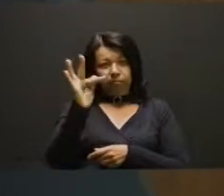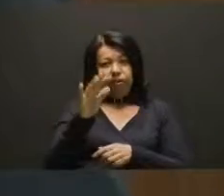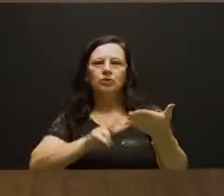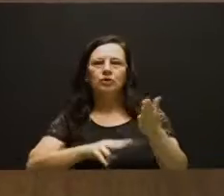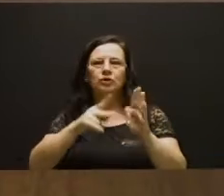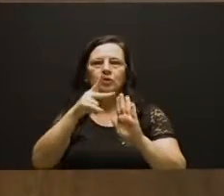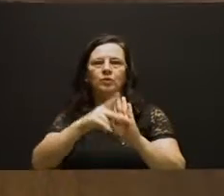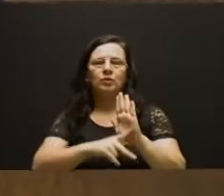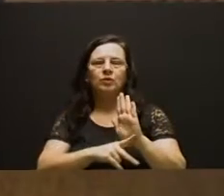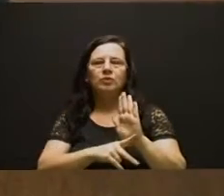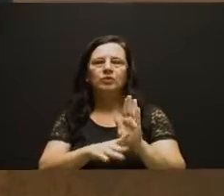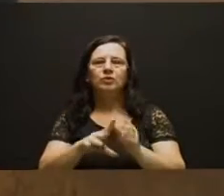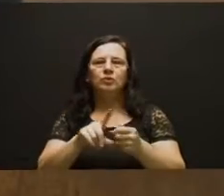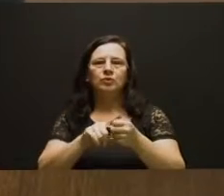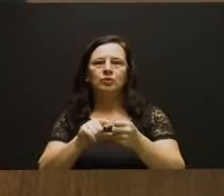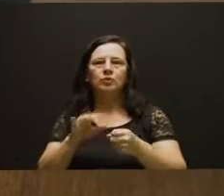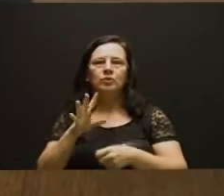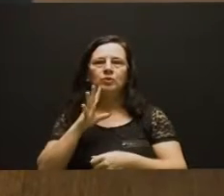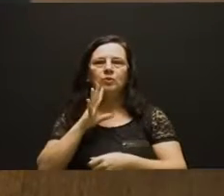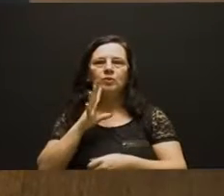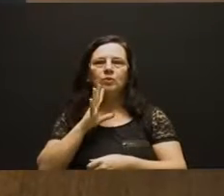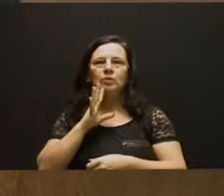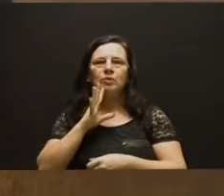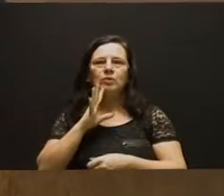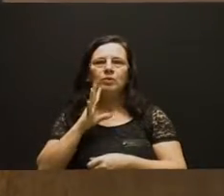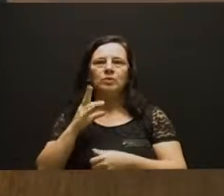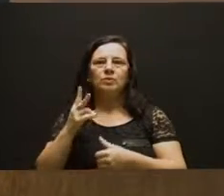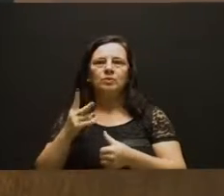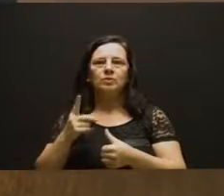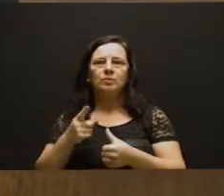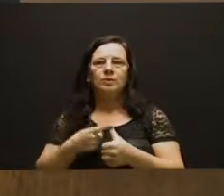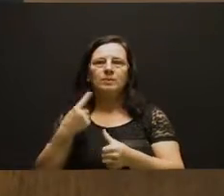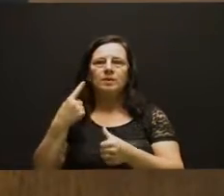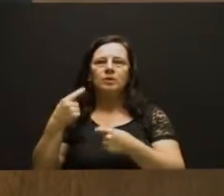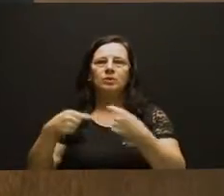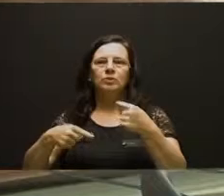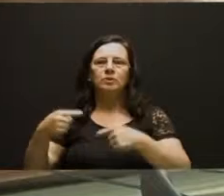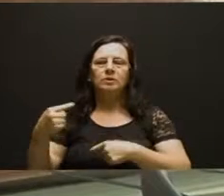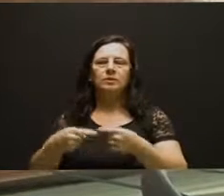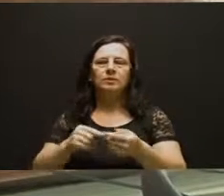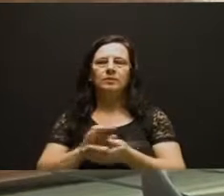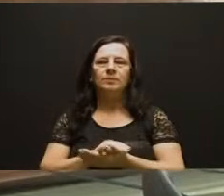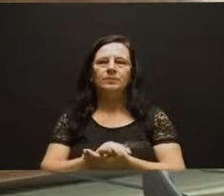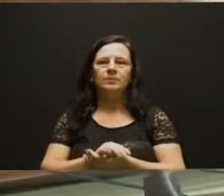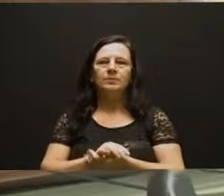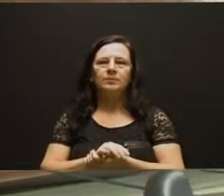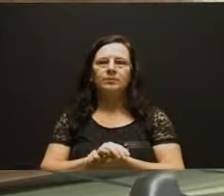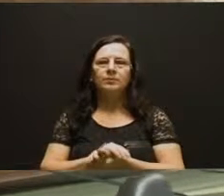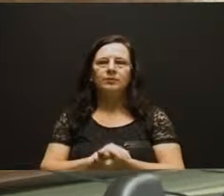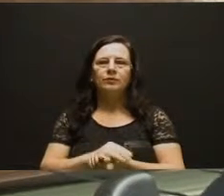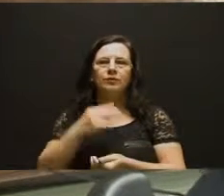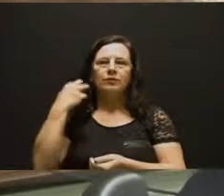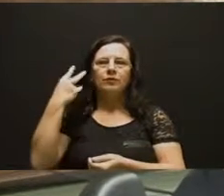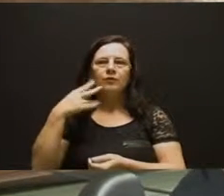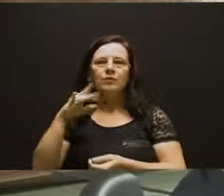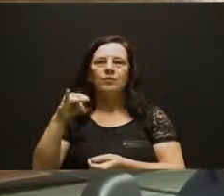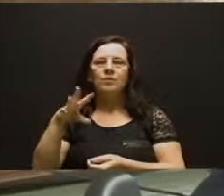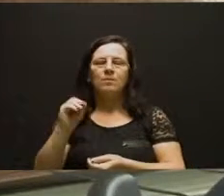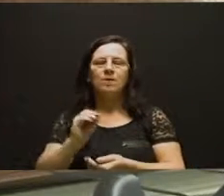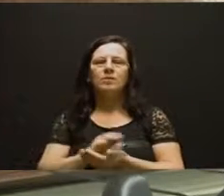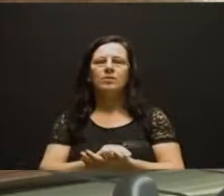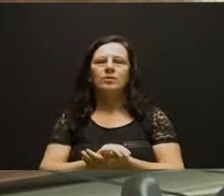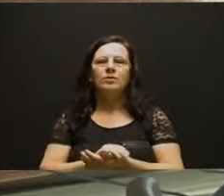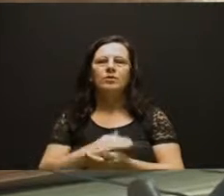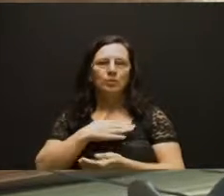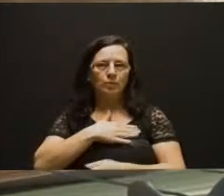Santista. Interessante dizer também, né, presidente, que pode acontecer também até nos próprios públicos, né? Essa ideia que o senhor está colocando aí também pode ser usada em